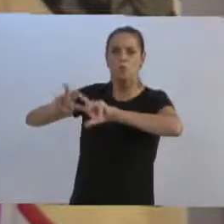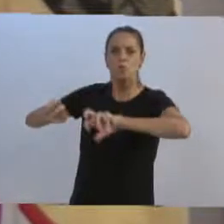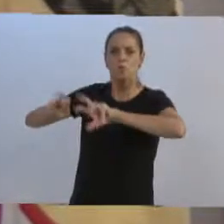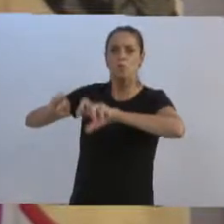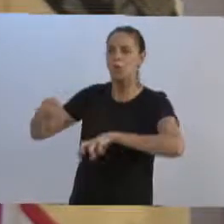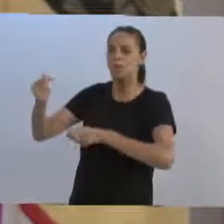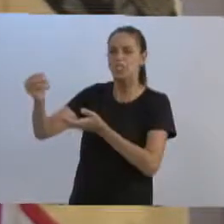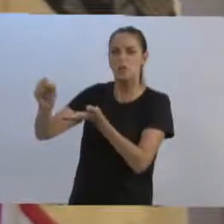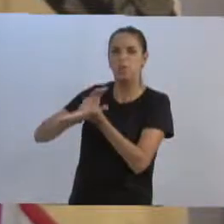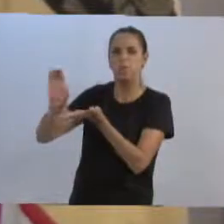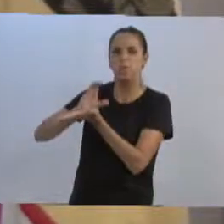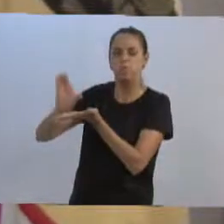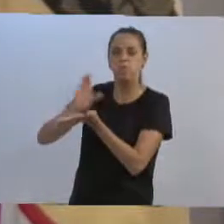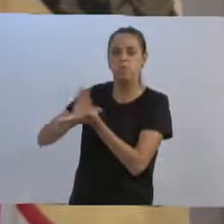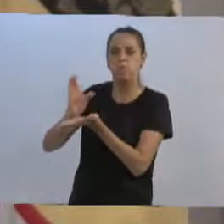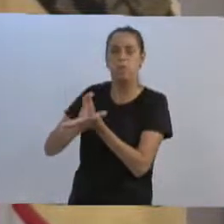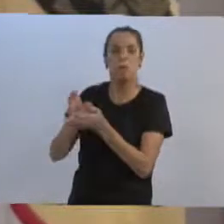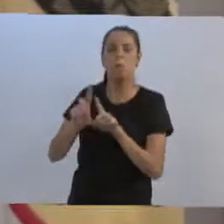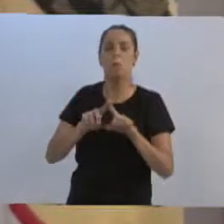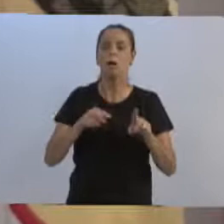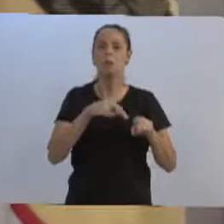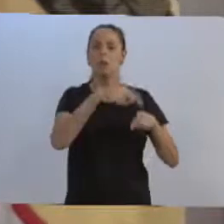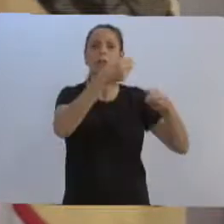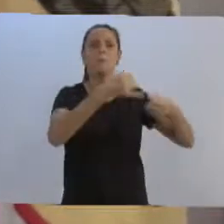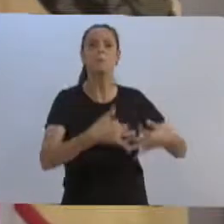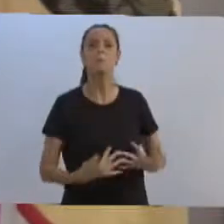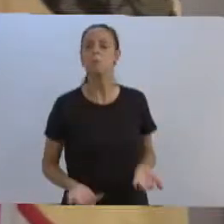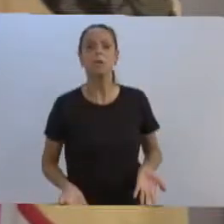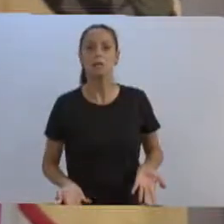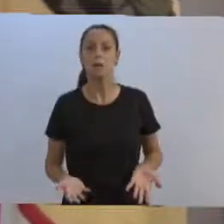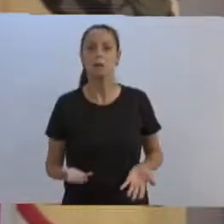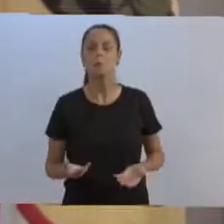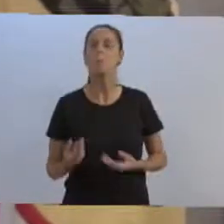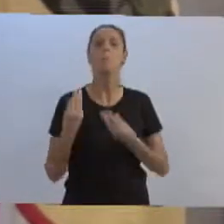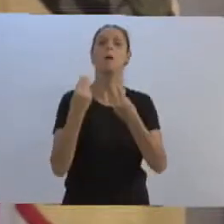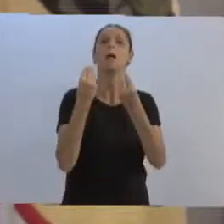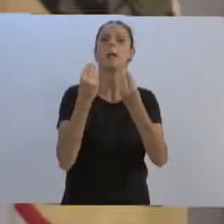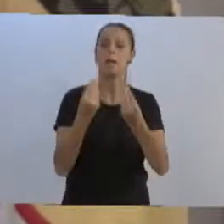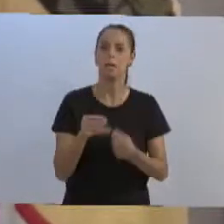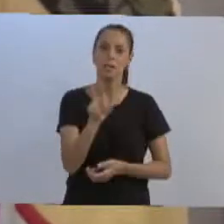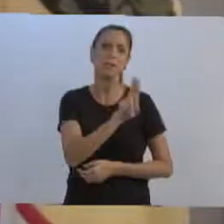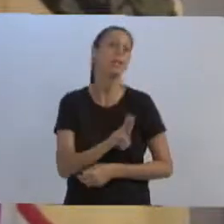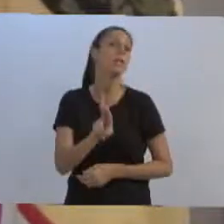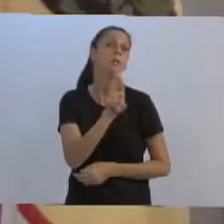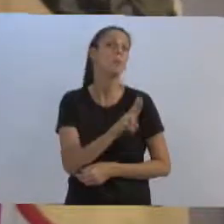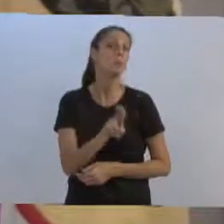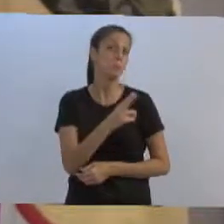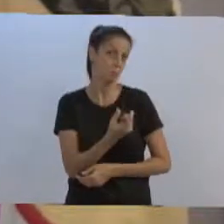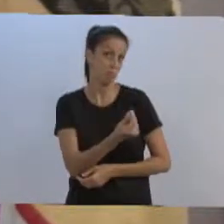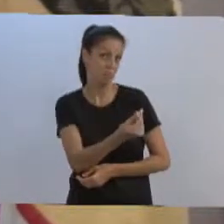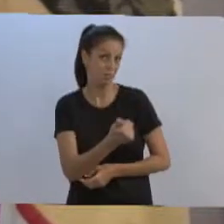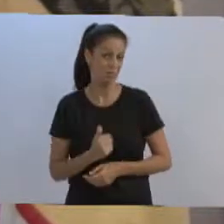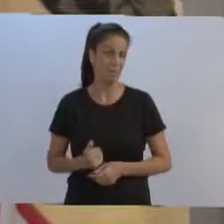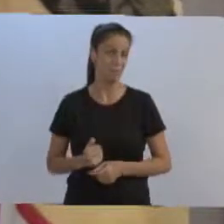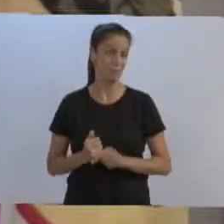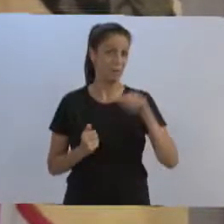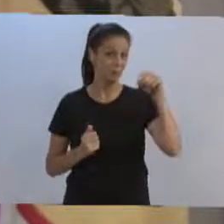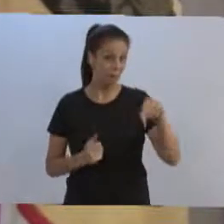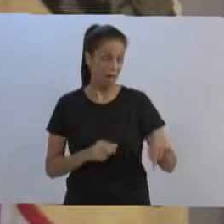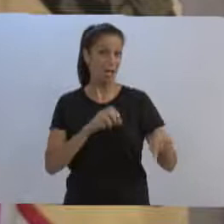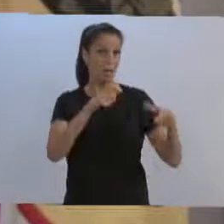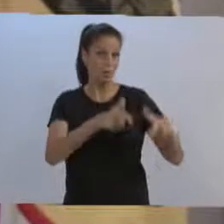aportes. Para muitos, a urbe funciona como um cabide para cabos eleitorais,